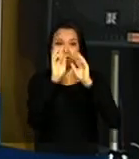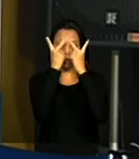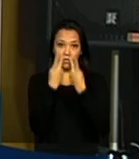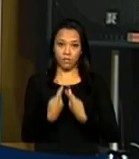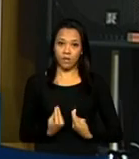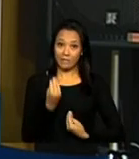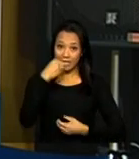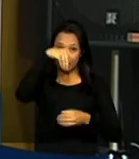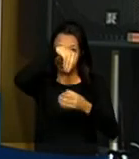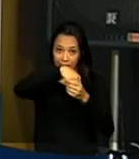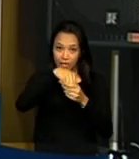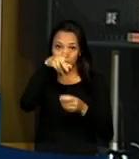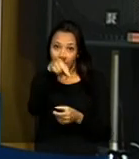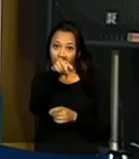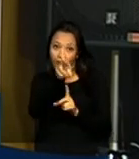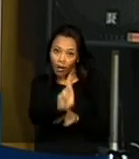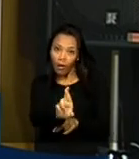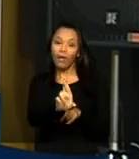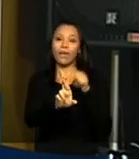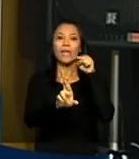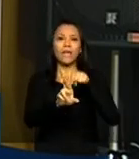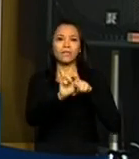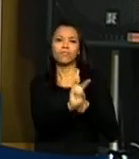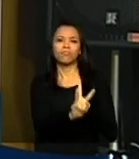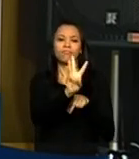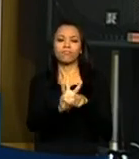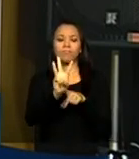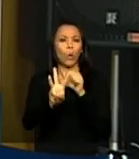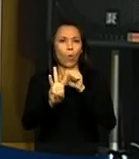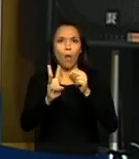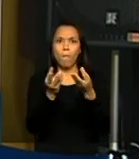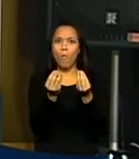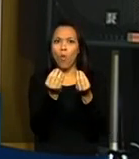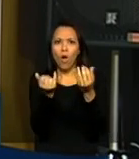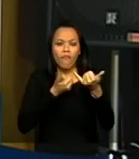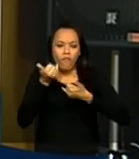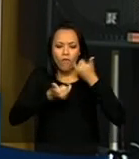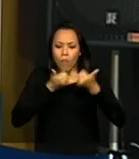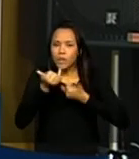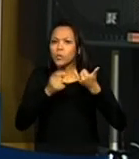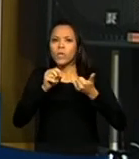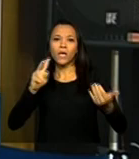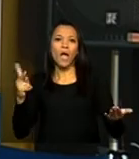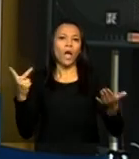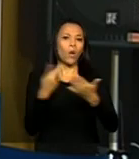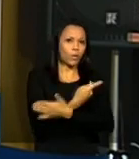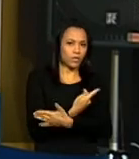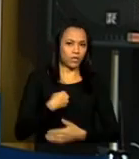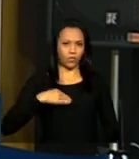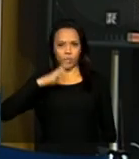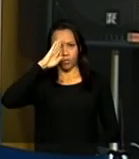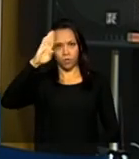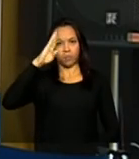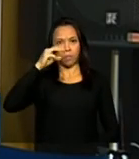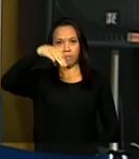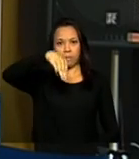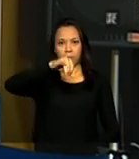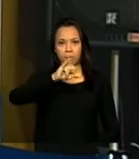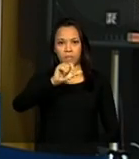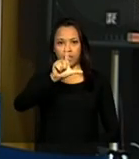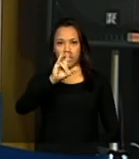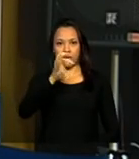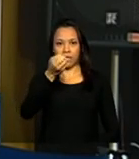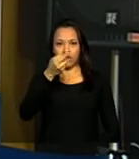Este portal é o maior repositório virtual de informações sobre a ditadura civil-militar ocorrida no período de